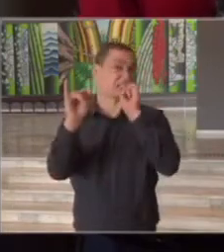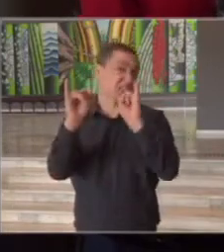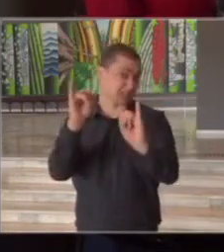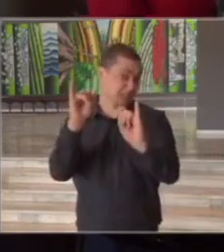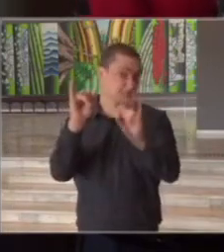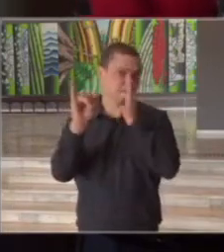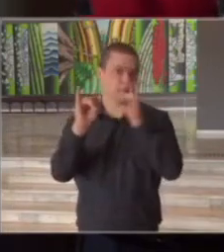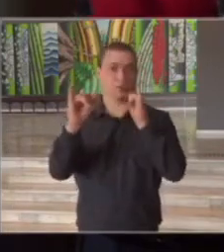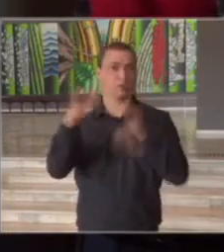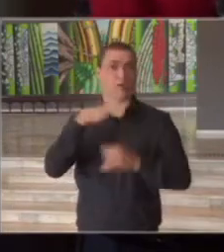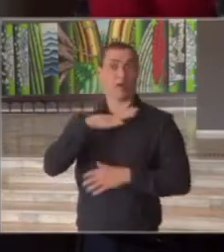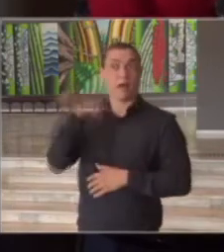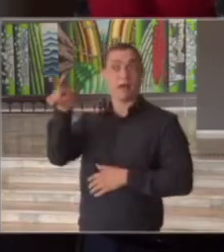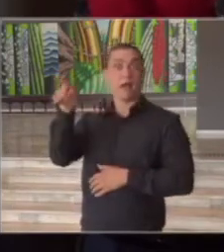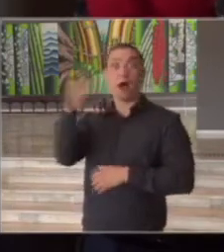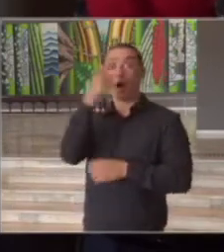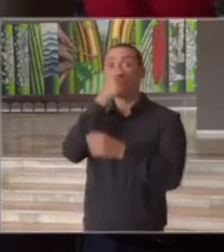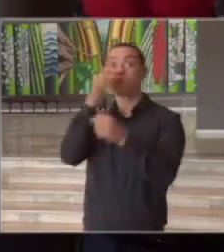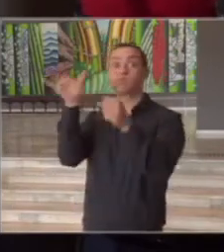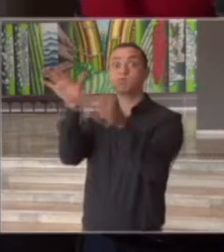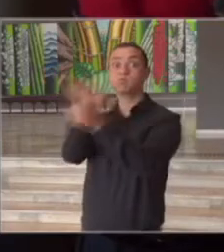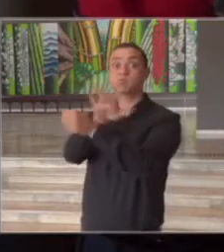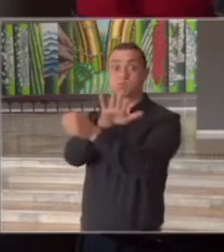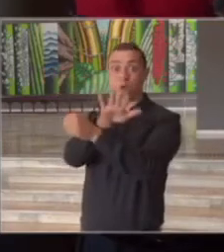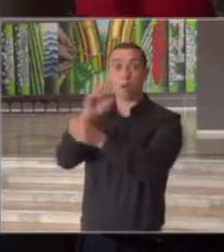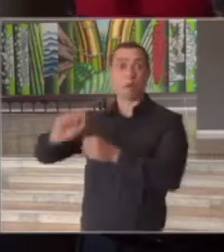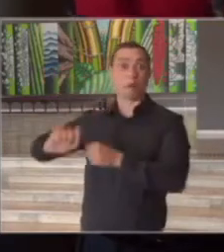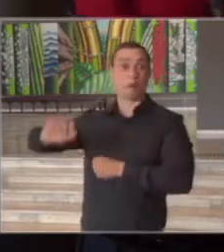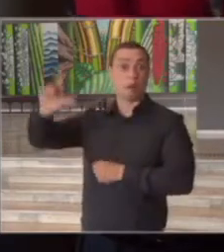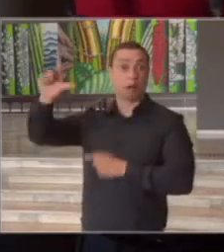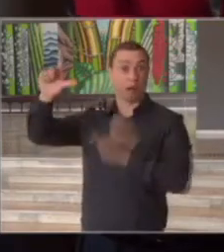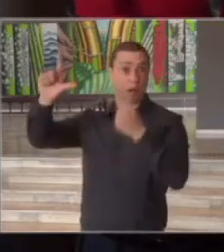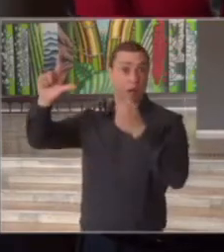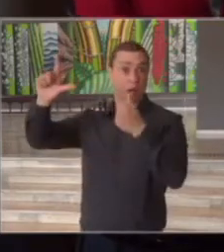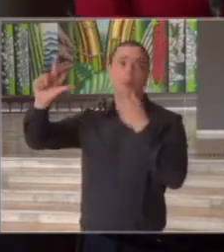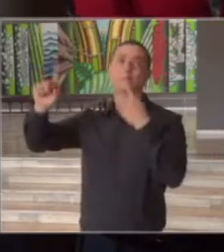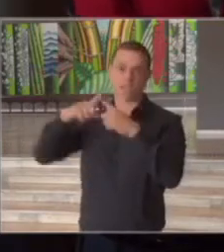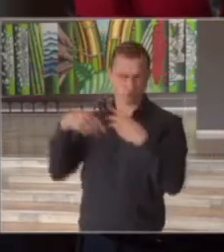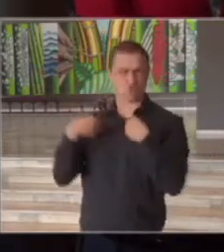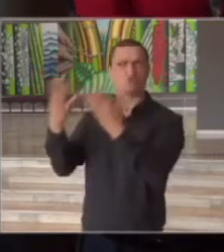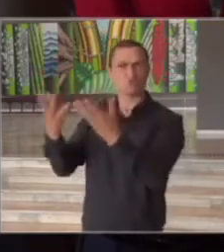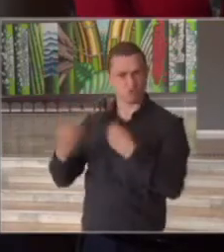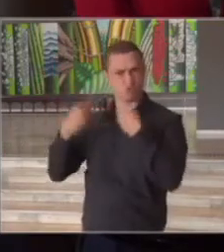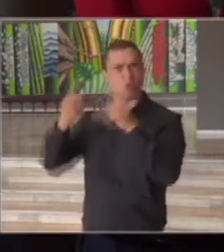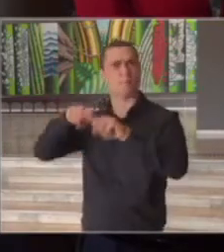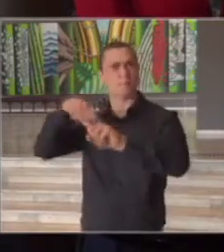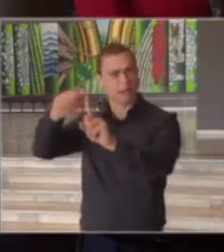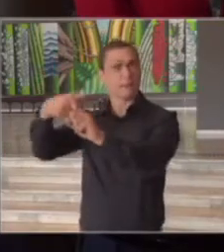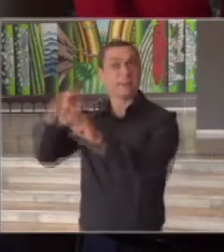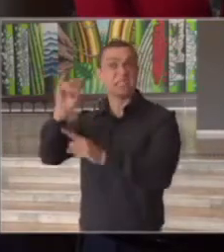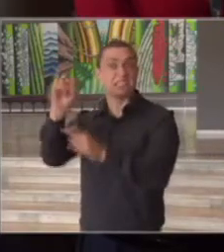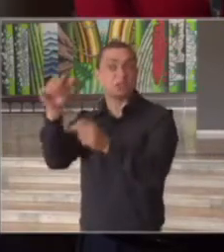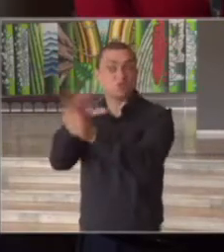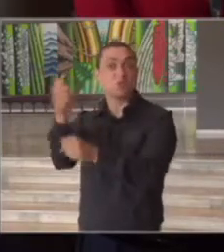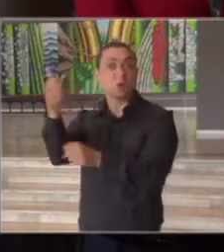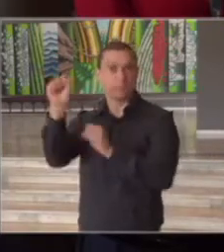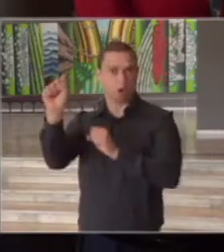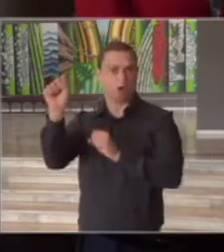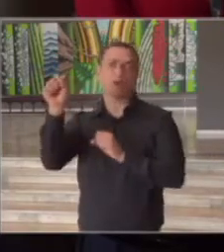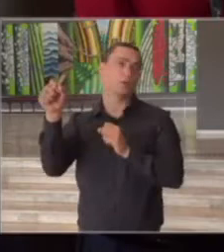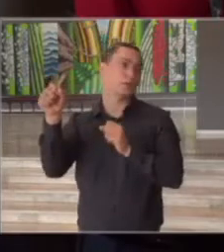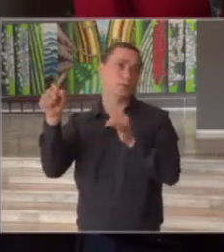alguma cidade ter aí uma ocupação maior mesmo com todas as condições que a gente está vendo de ampliação de leitos se pode ser